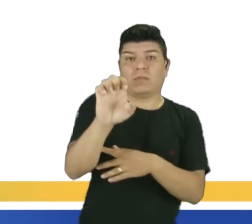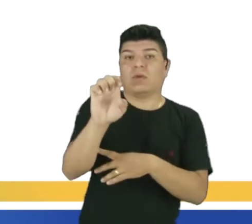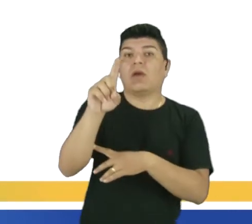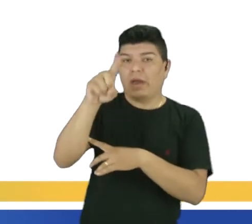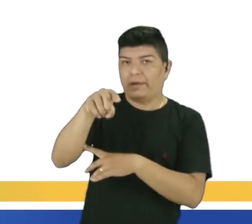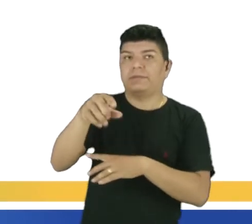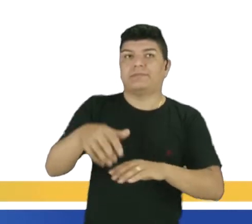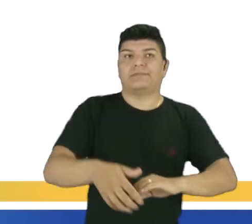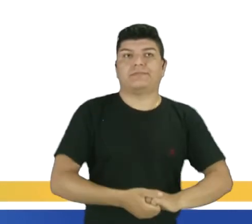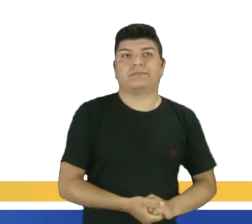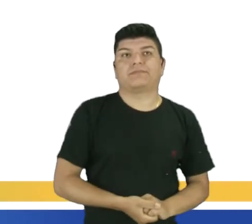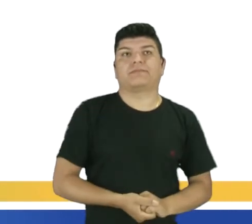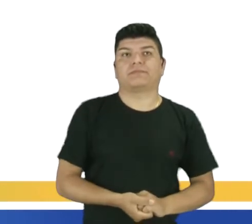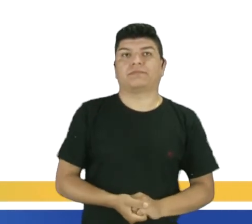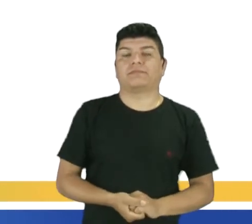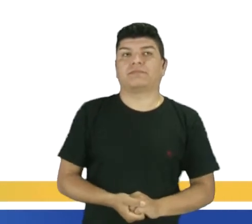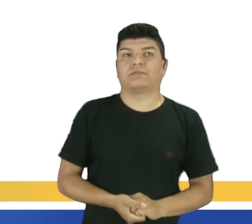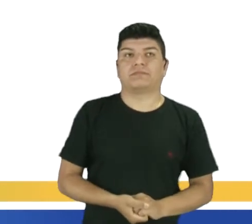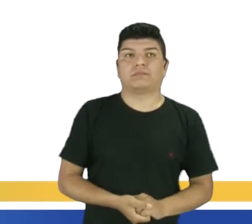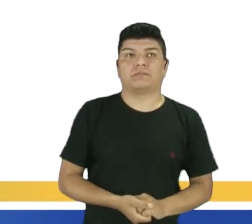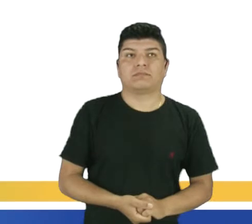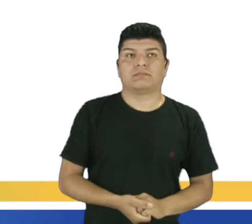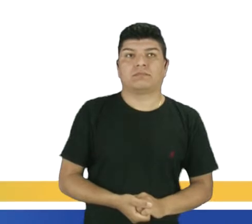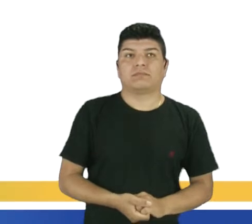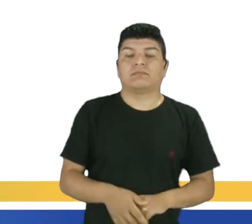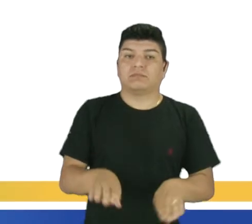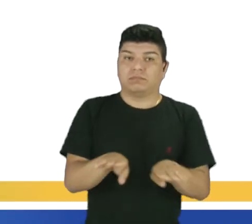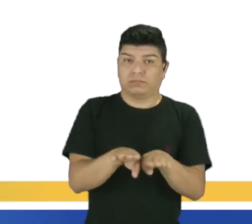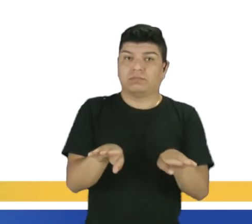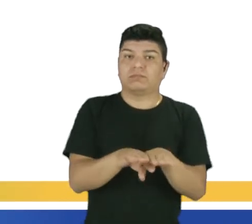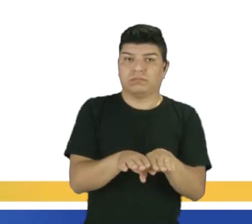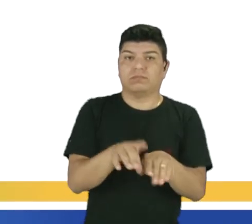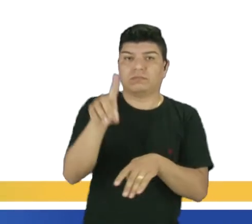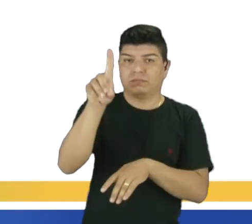We both and. E também.